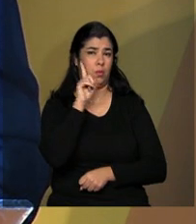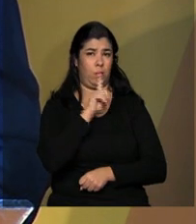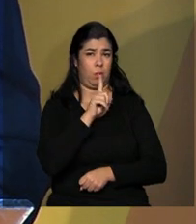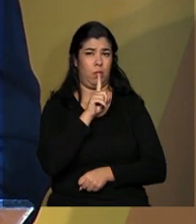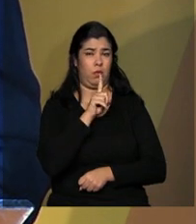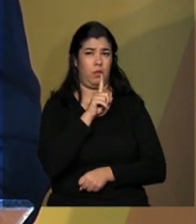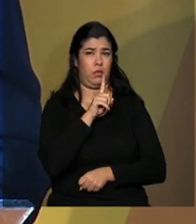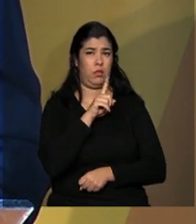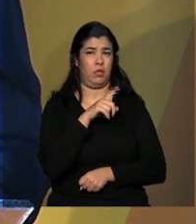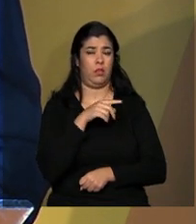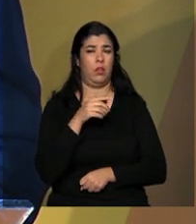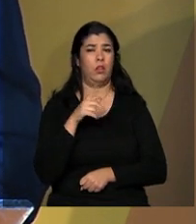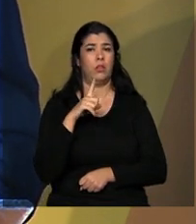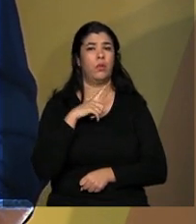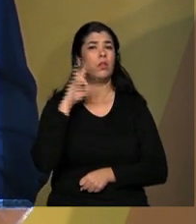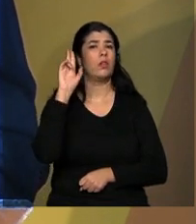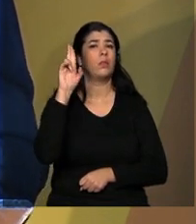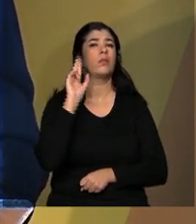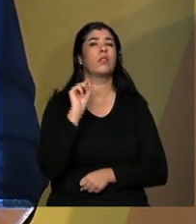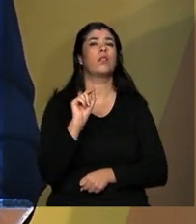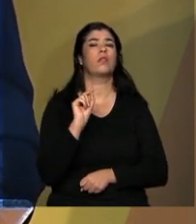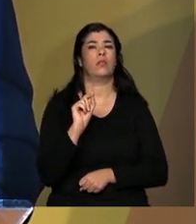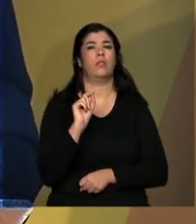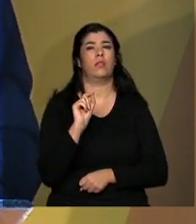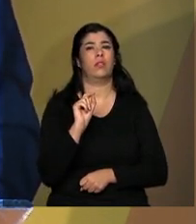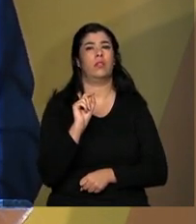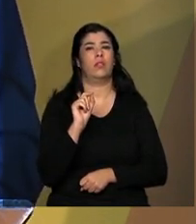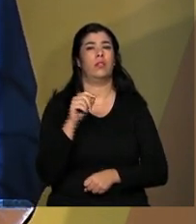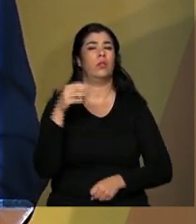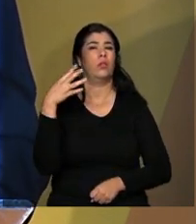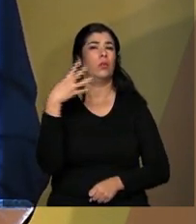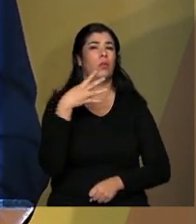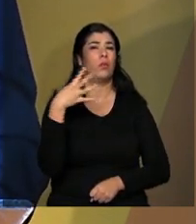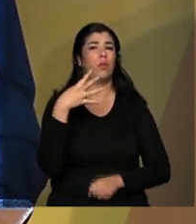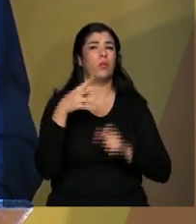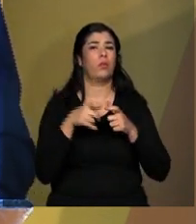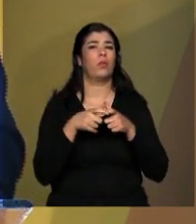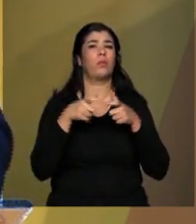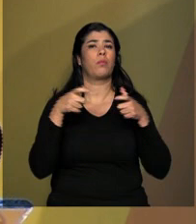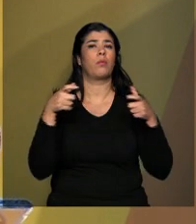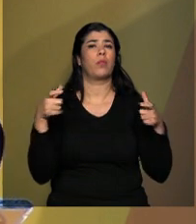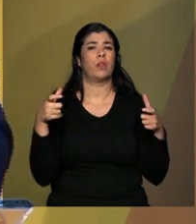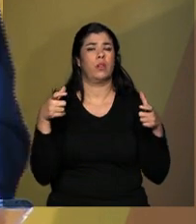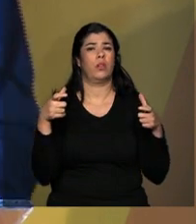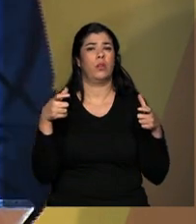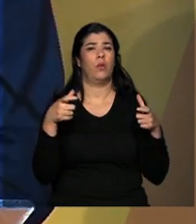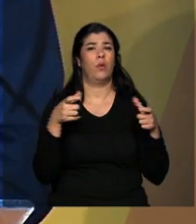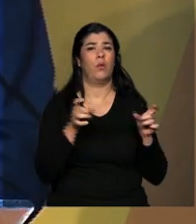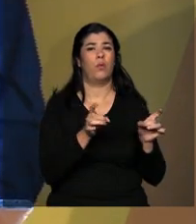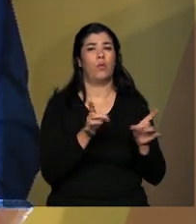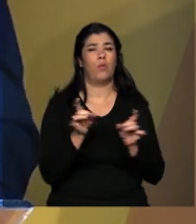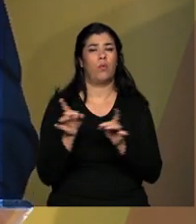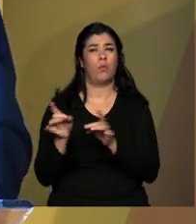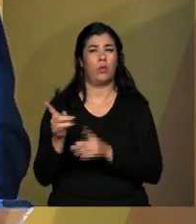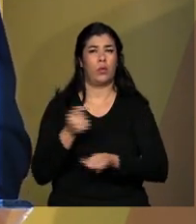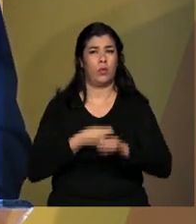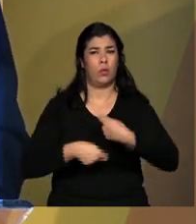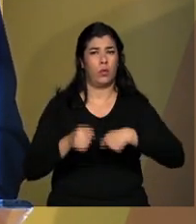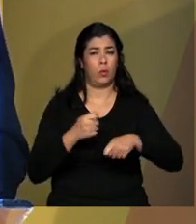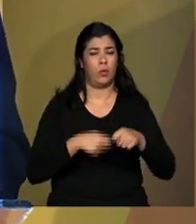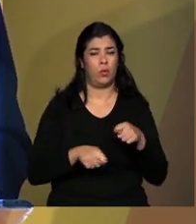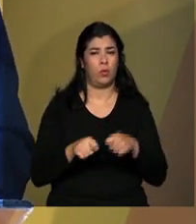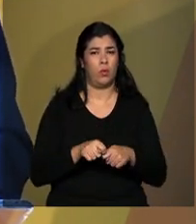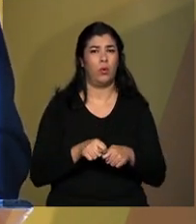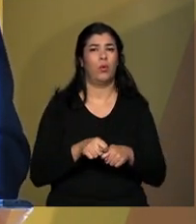o quarto maior destino anunciado de investimento estrangeiro.